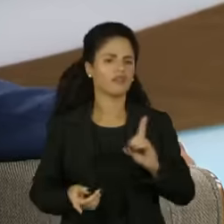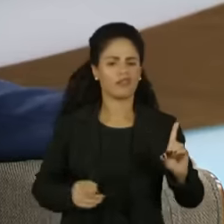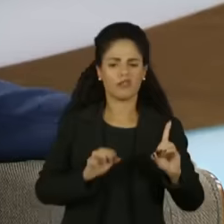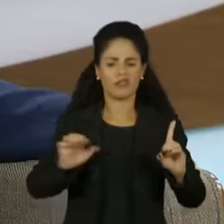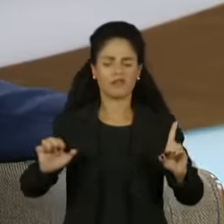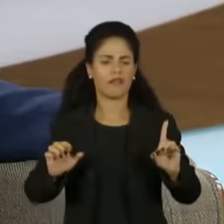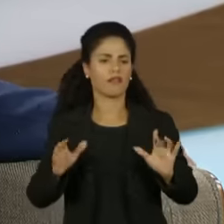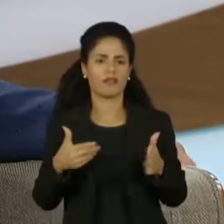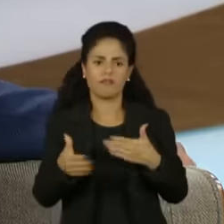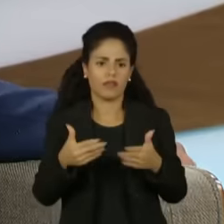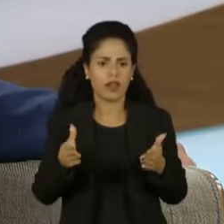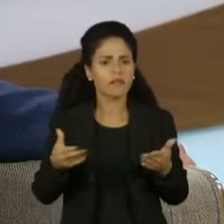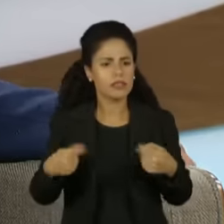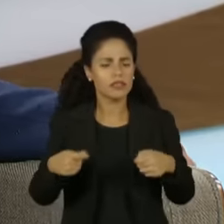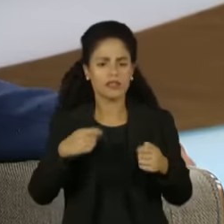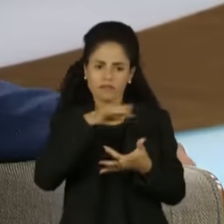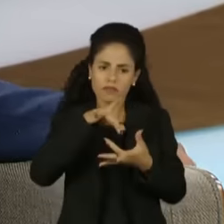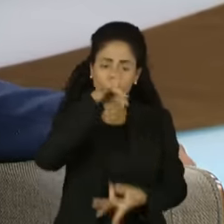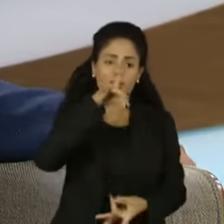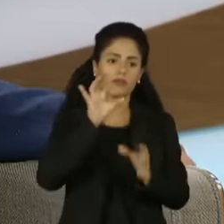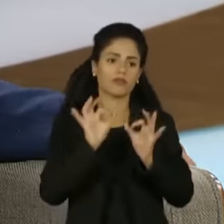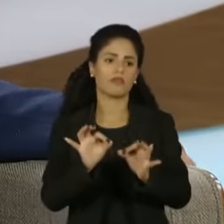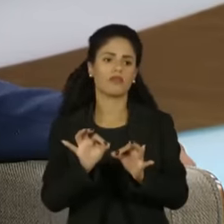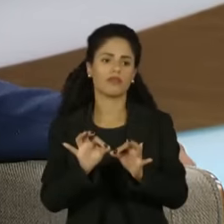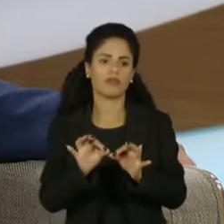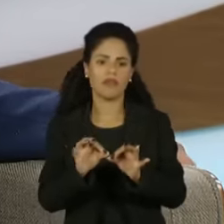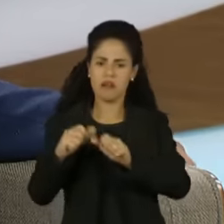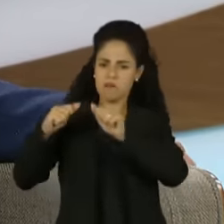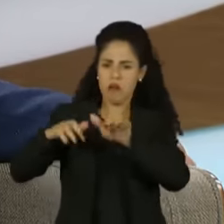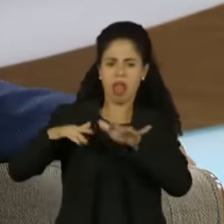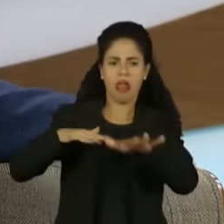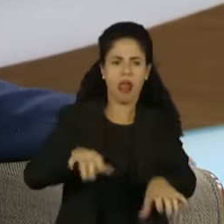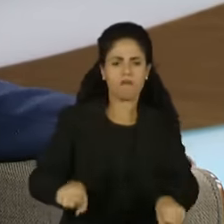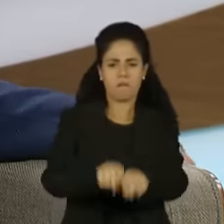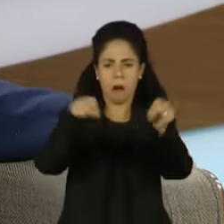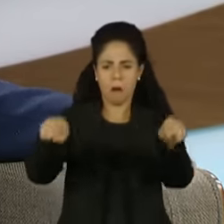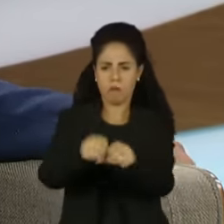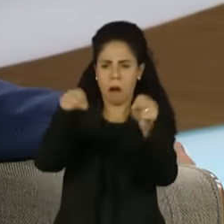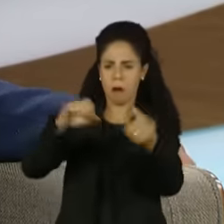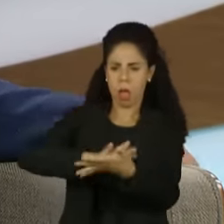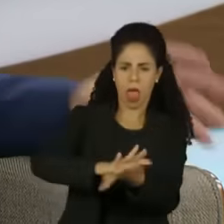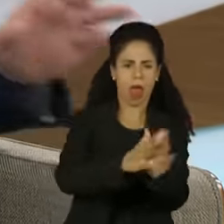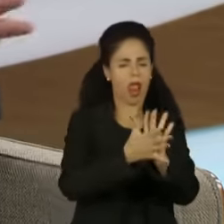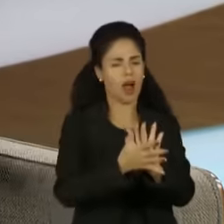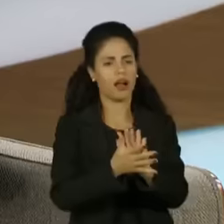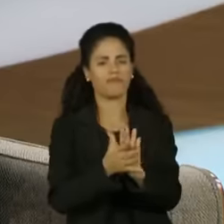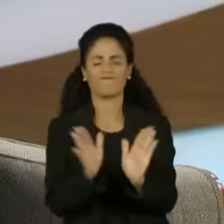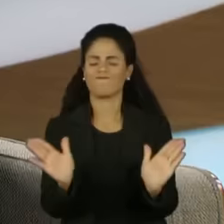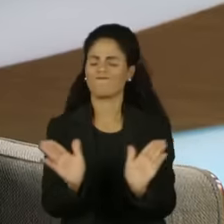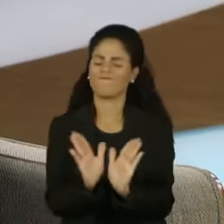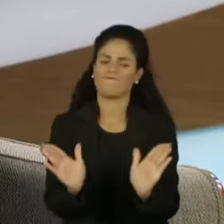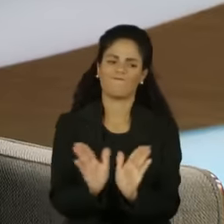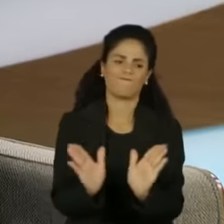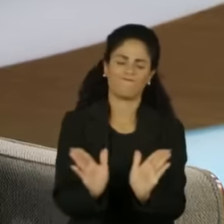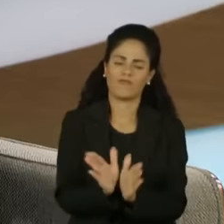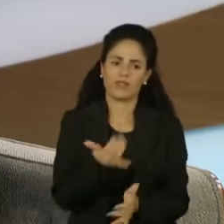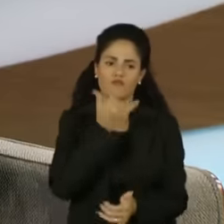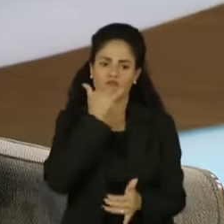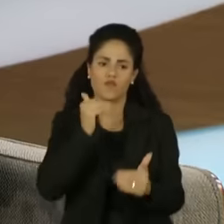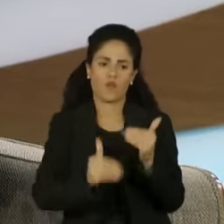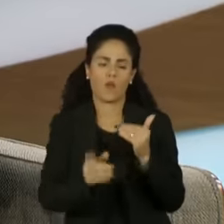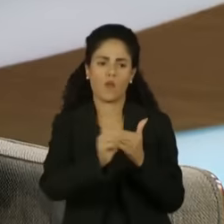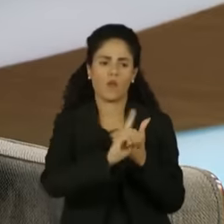extremamente reprovável, fazer um processo de invasão, depredação, impedir o direito de vir das pessoas. Então, nós achamos que essas pessoas,